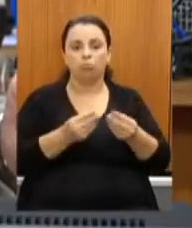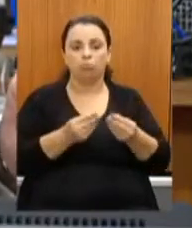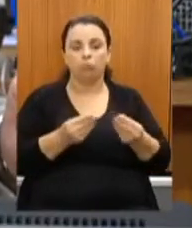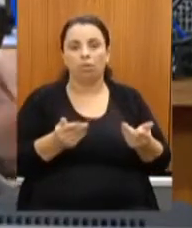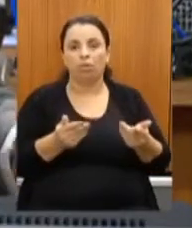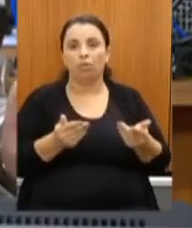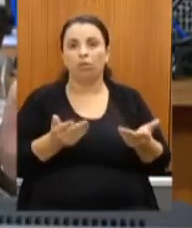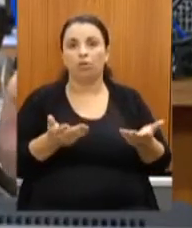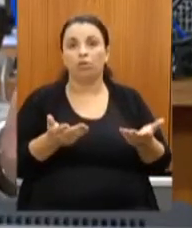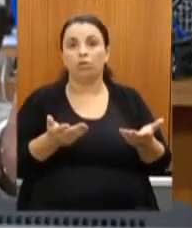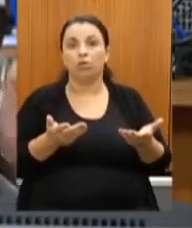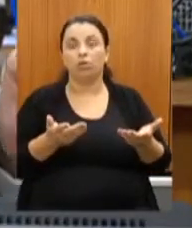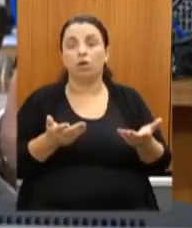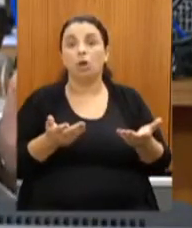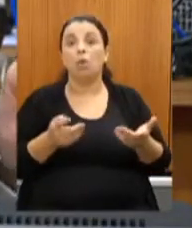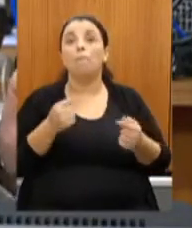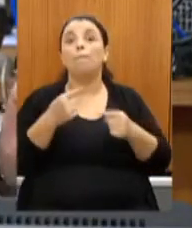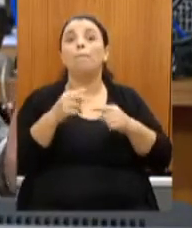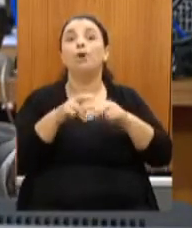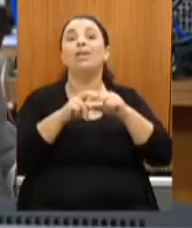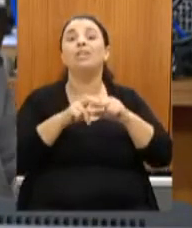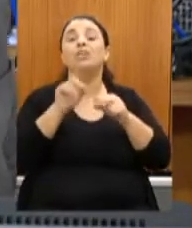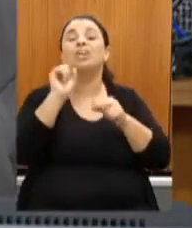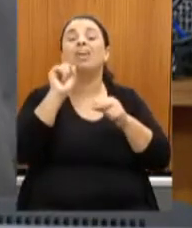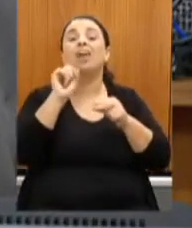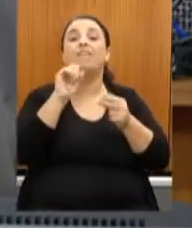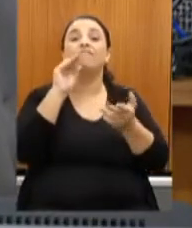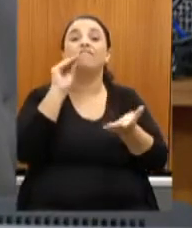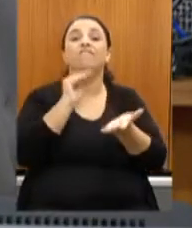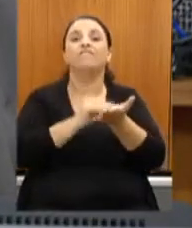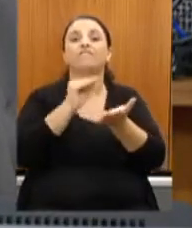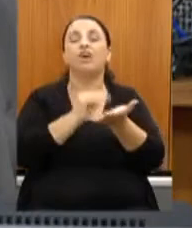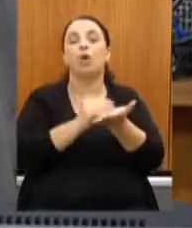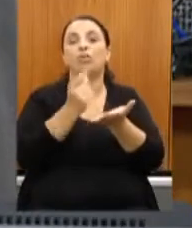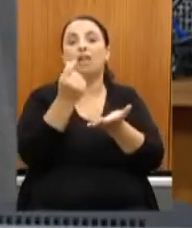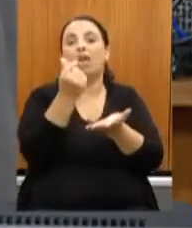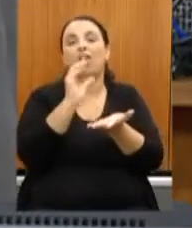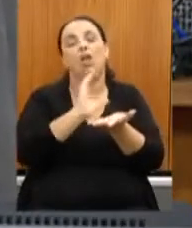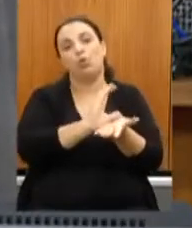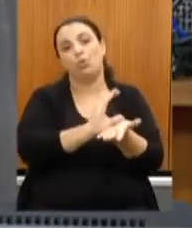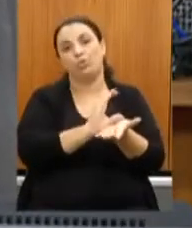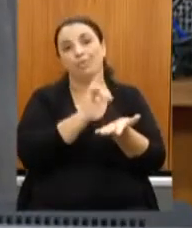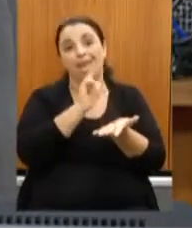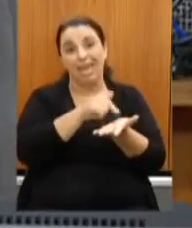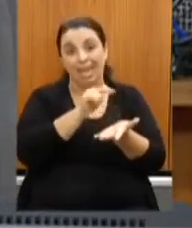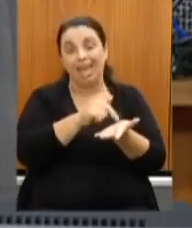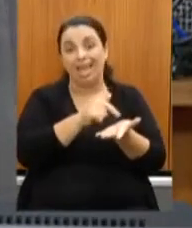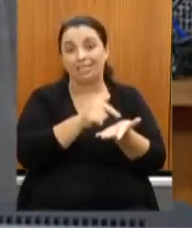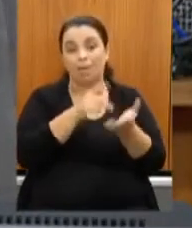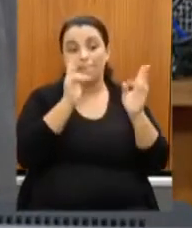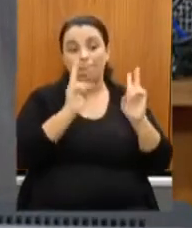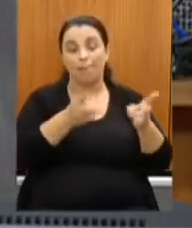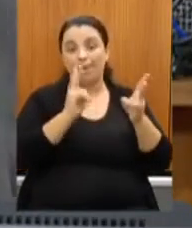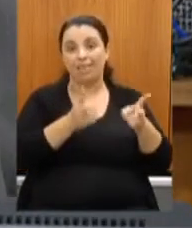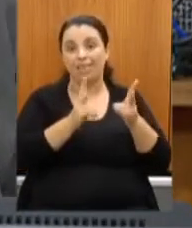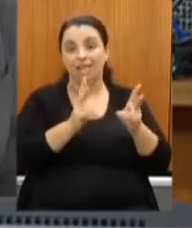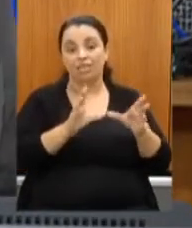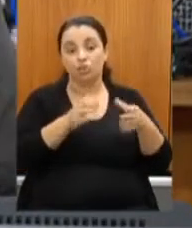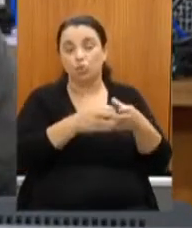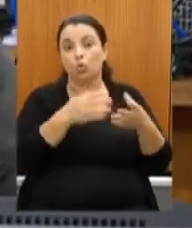e a gente sabe que a manutenção dessas bandas é uma manutenção muito cara porque os instrumentos eles são caros